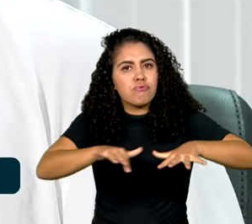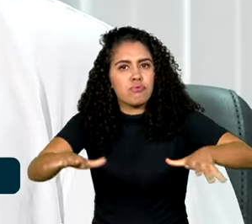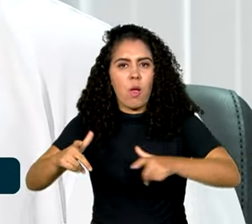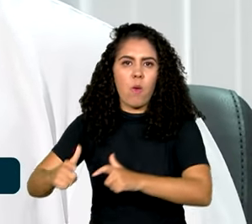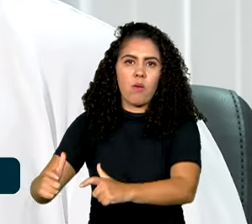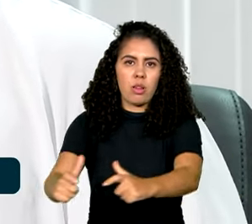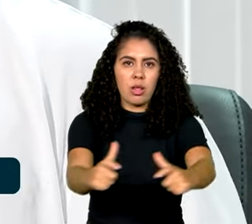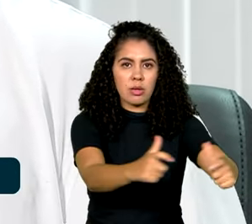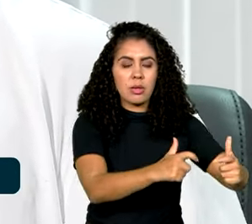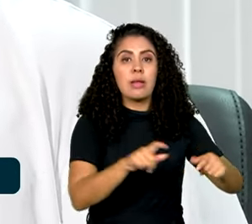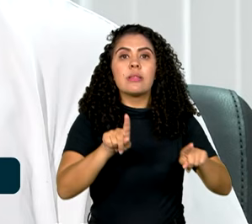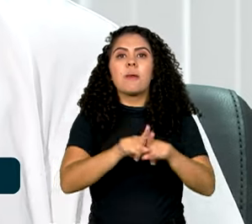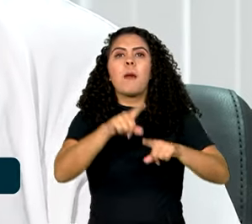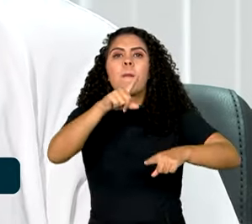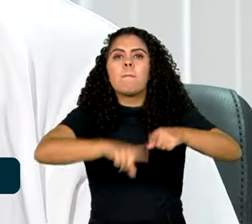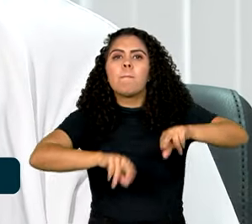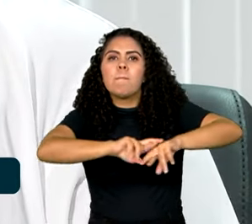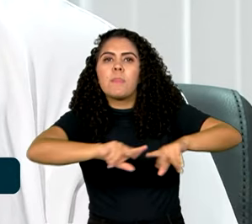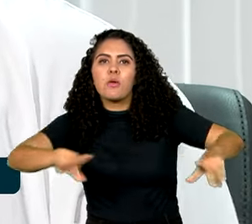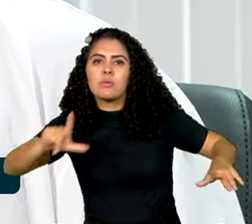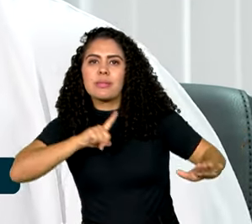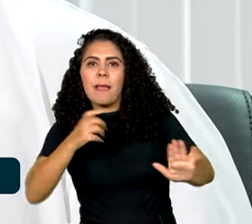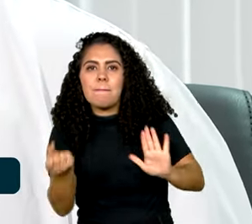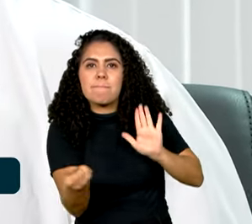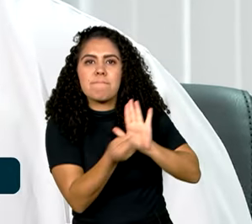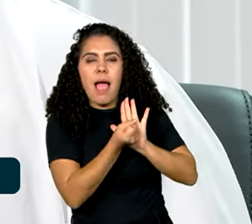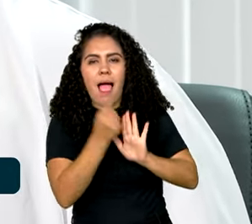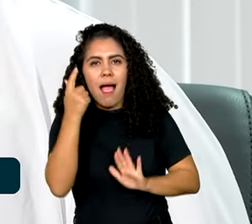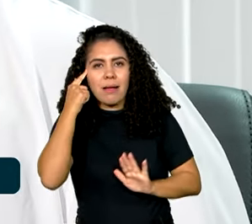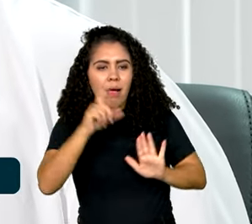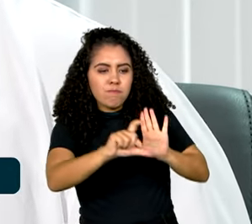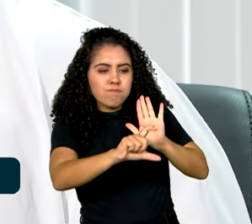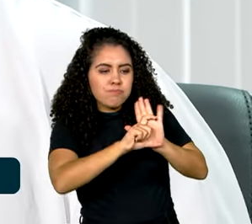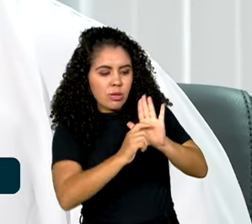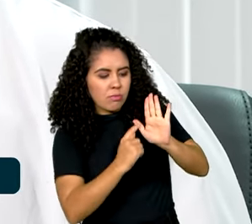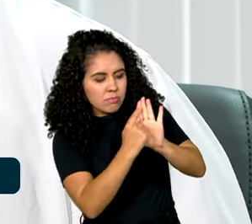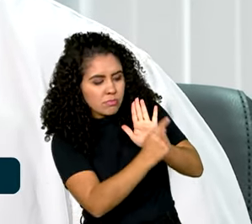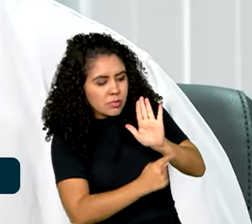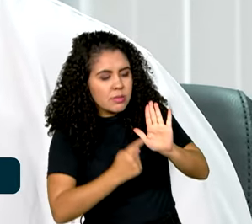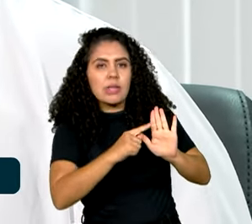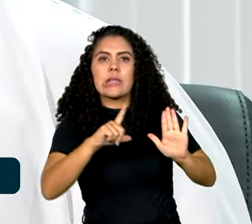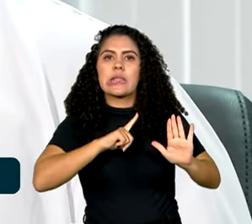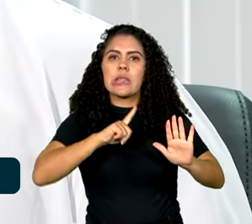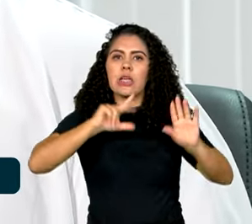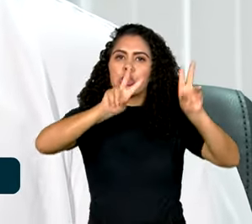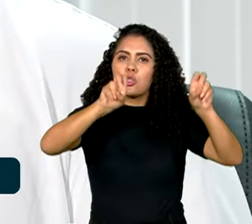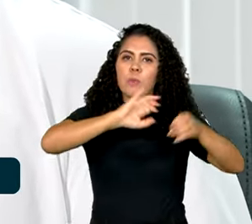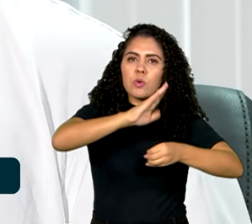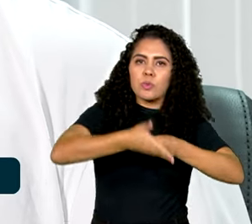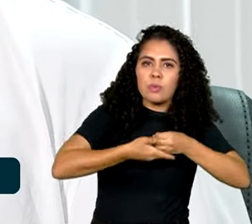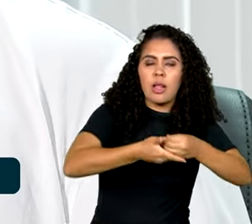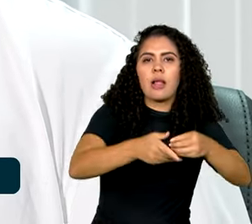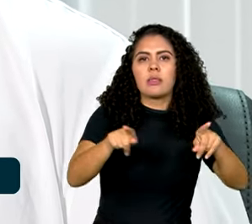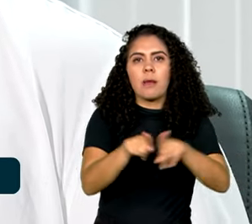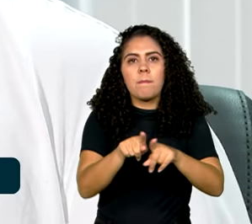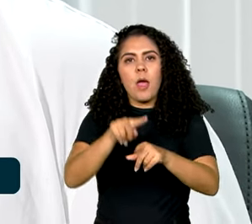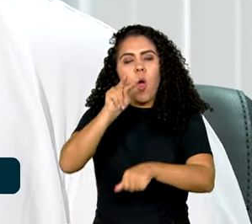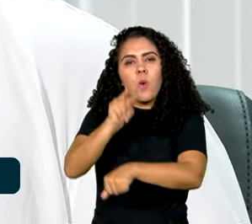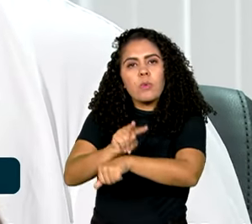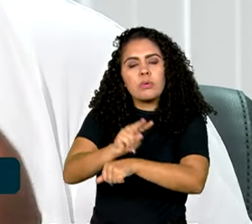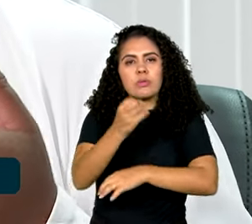certificados os produtos que seguem princípios da sustentabilidade, conservação das